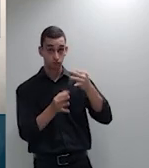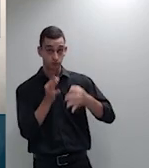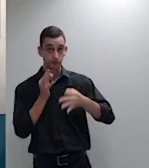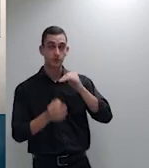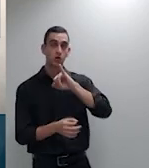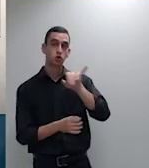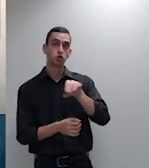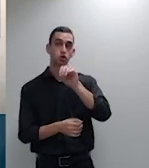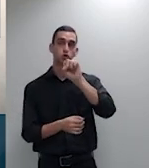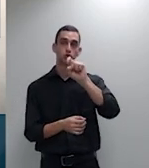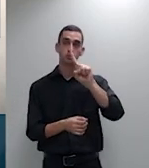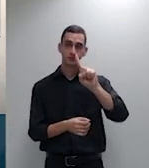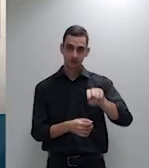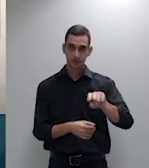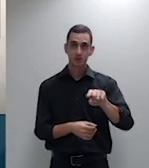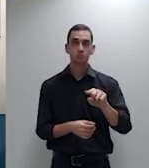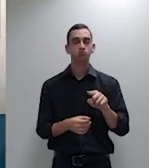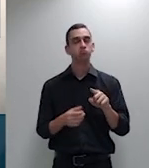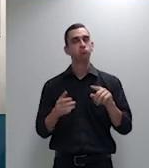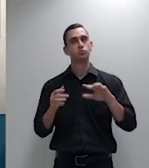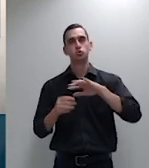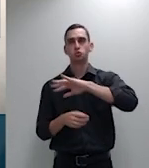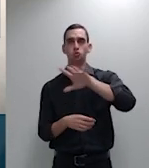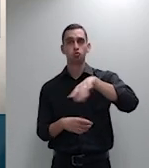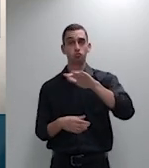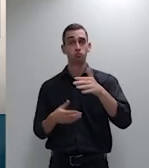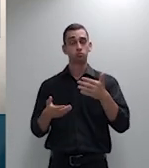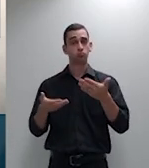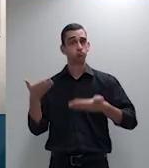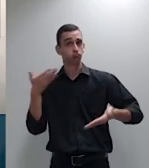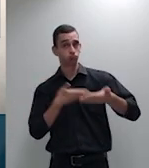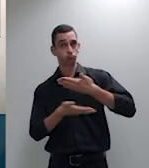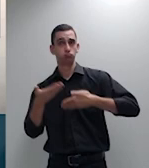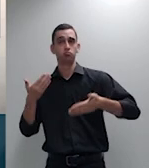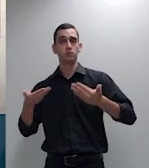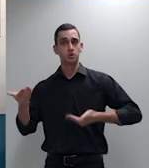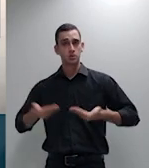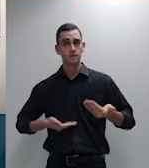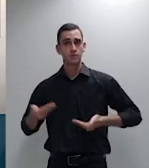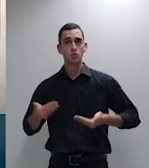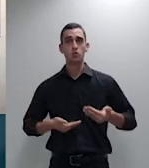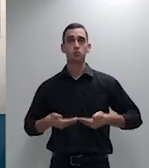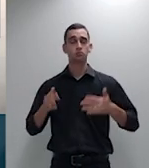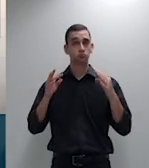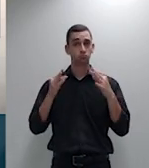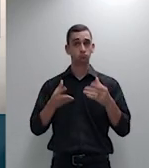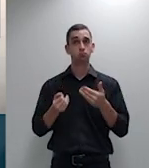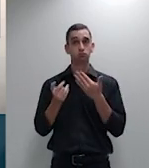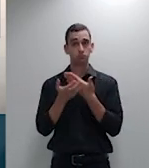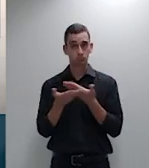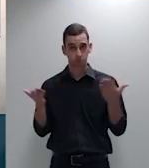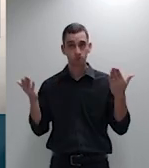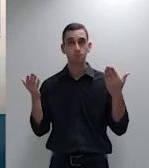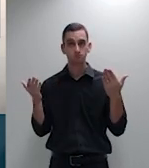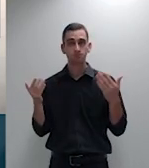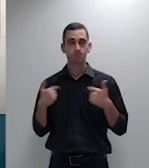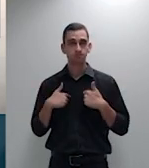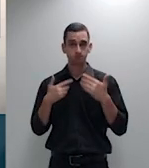todos os colegas presentes servidores e em particular ao colega